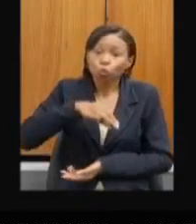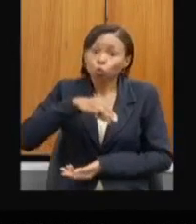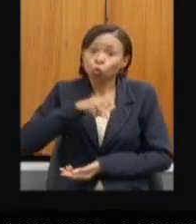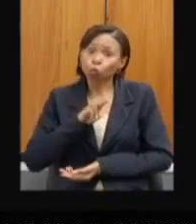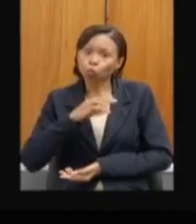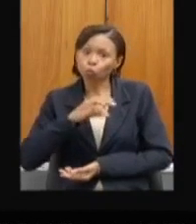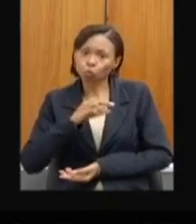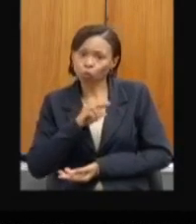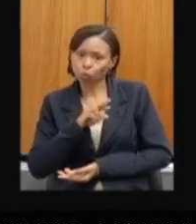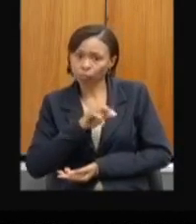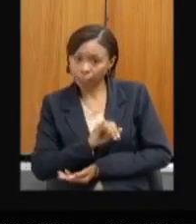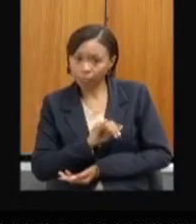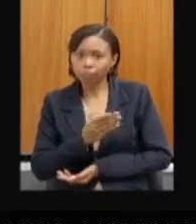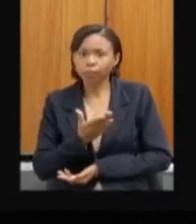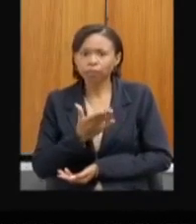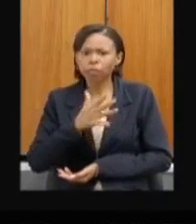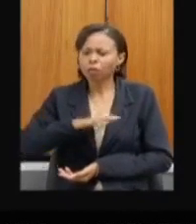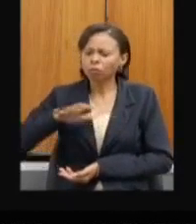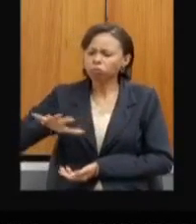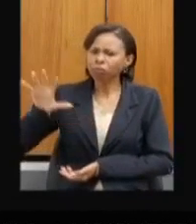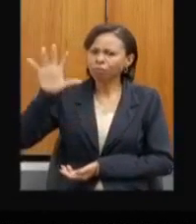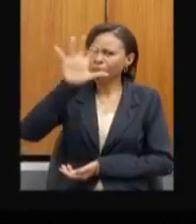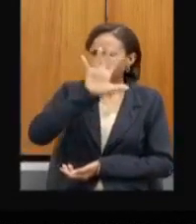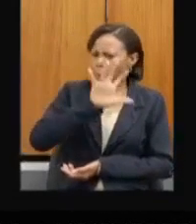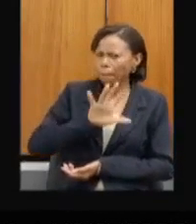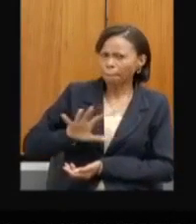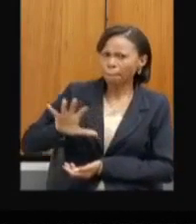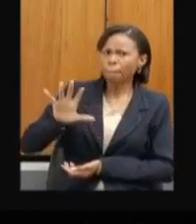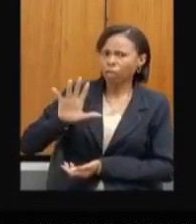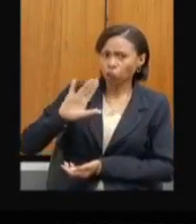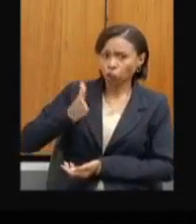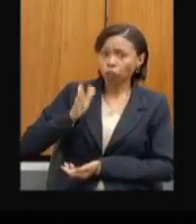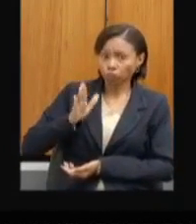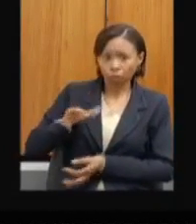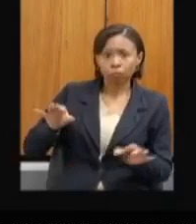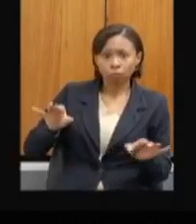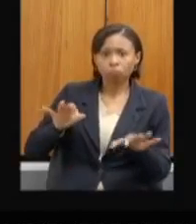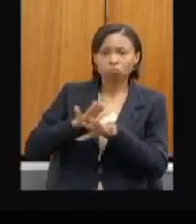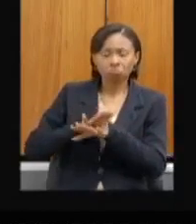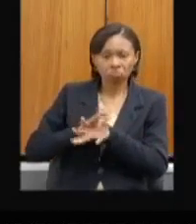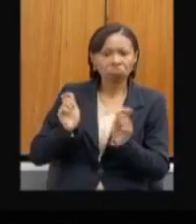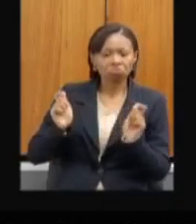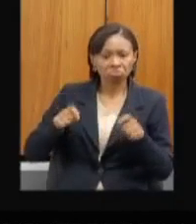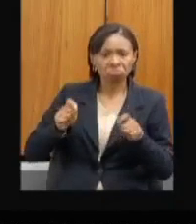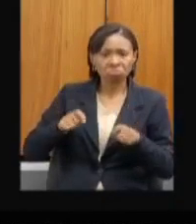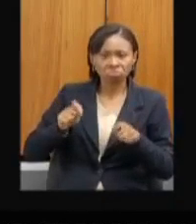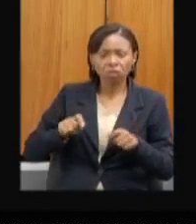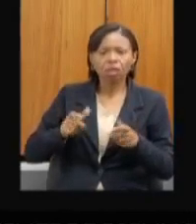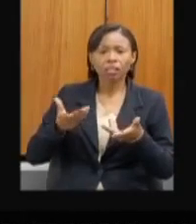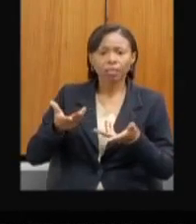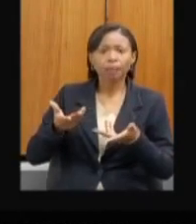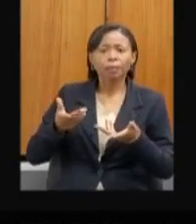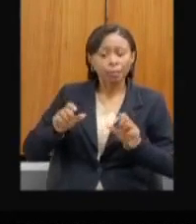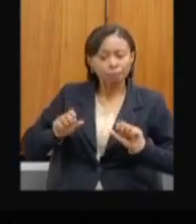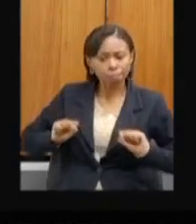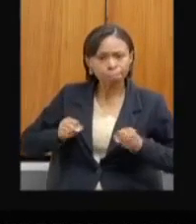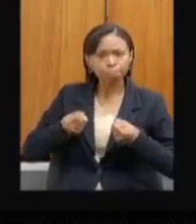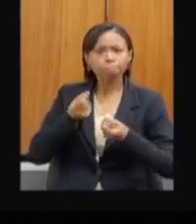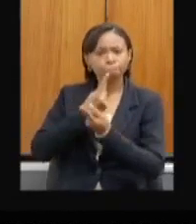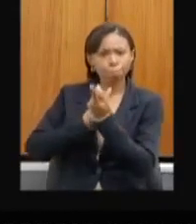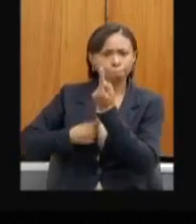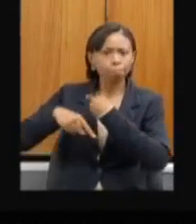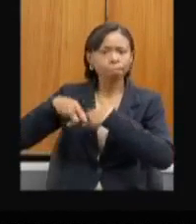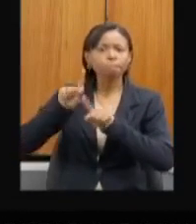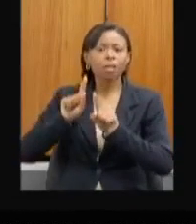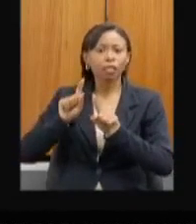então, essa região, elas estão preparadas para que a gente possa fazer e participar dessa recuperação pós